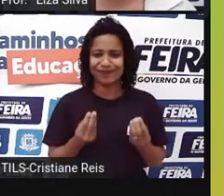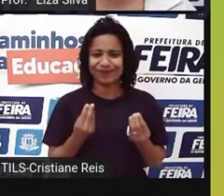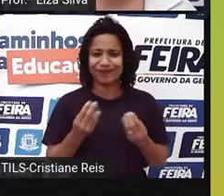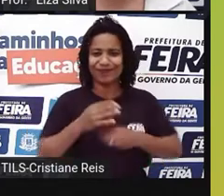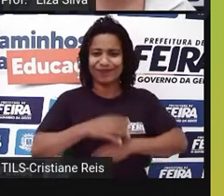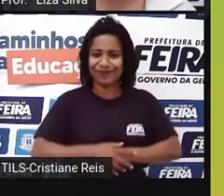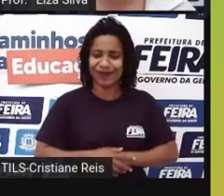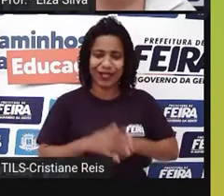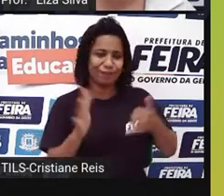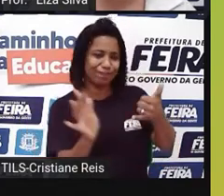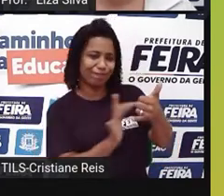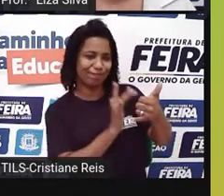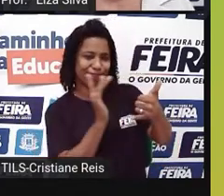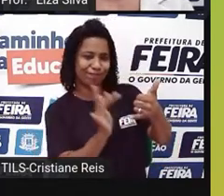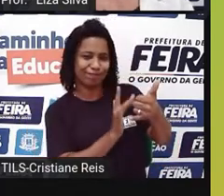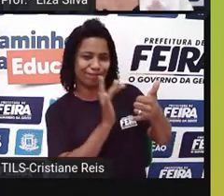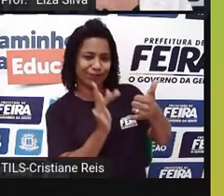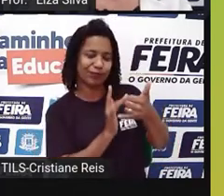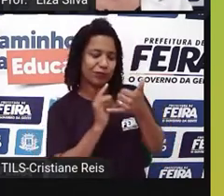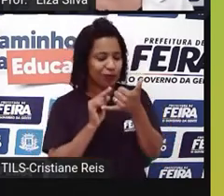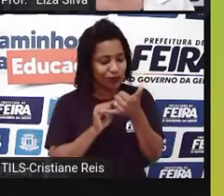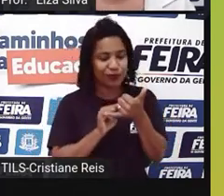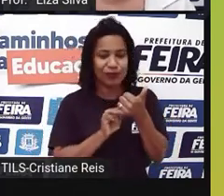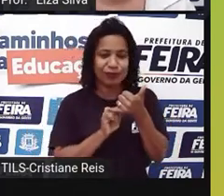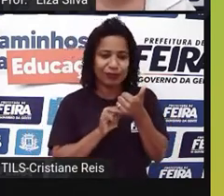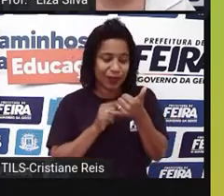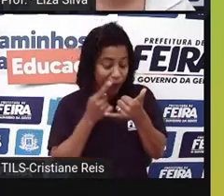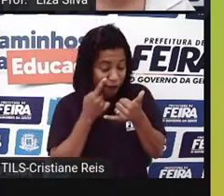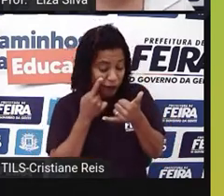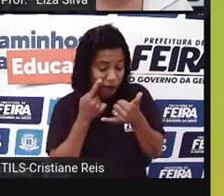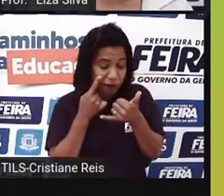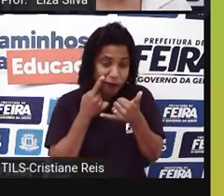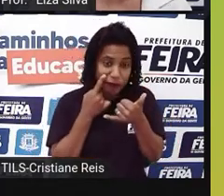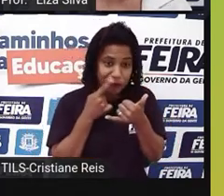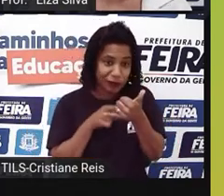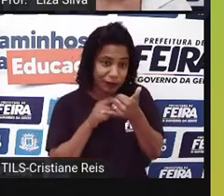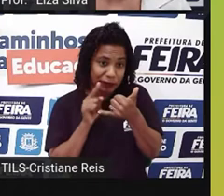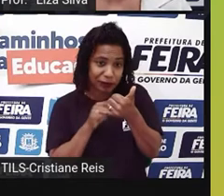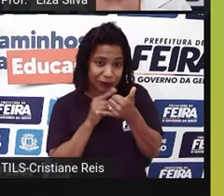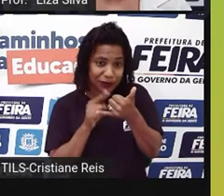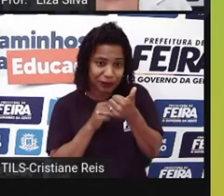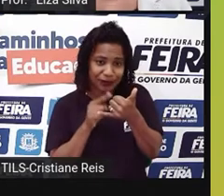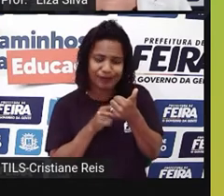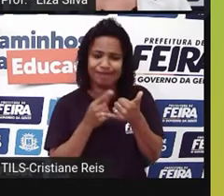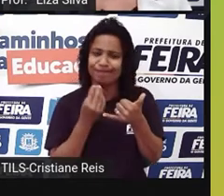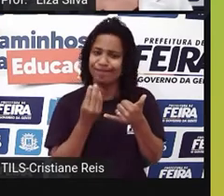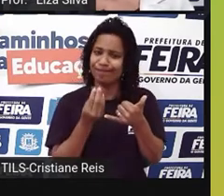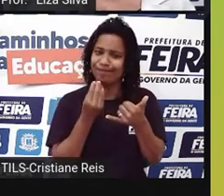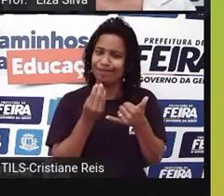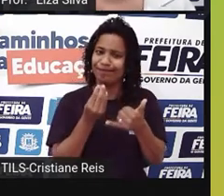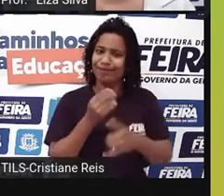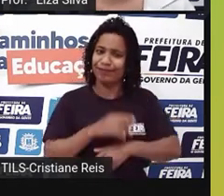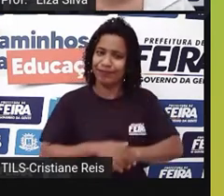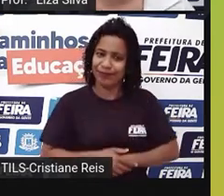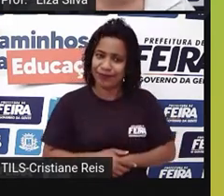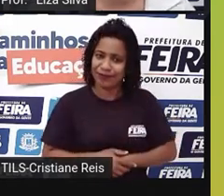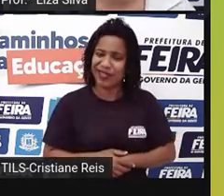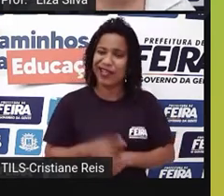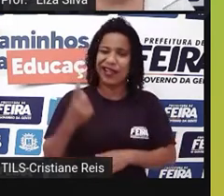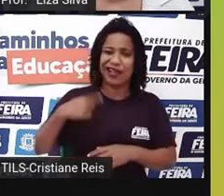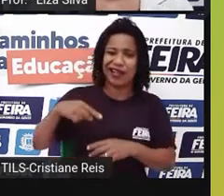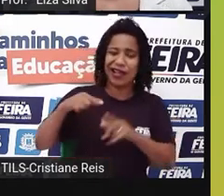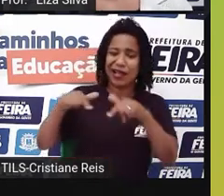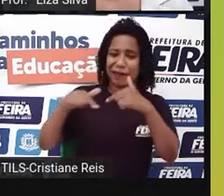Manuseou o celular para fins pessoais durante a entrevista. Falou mal do emprego